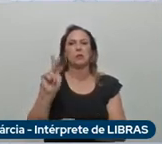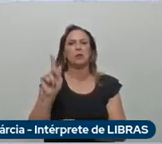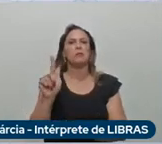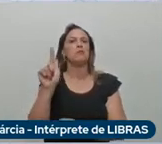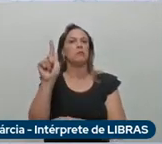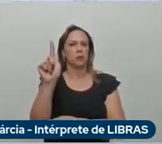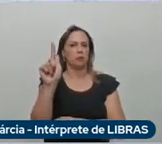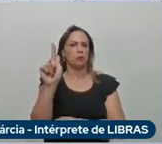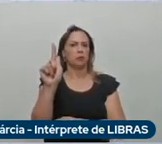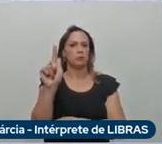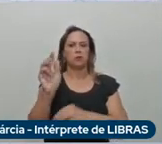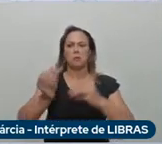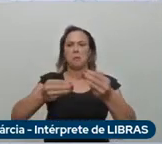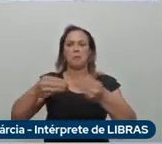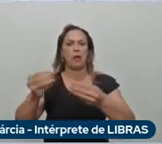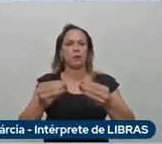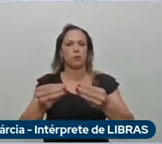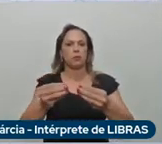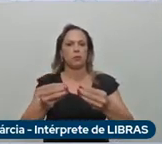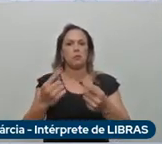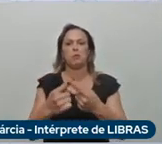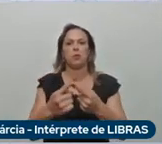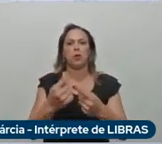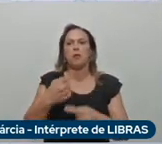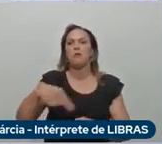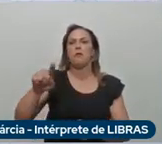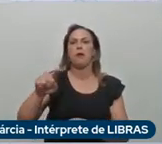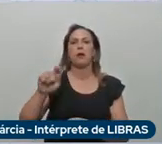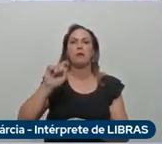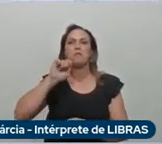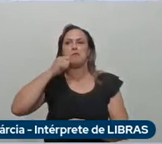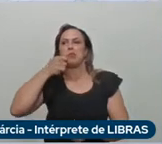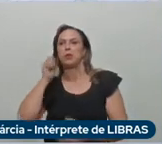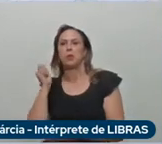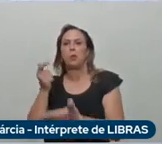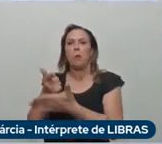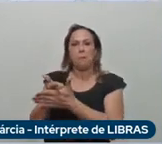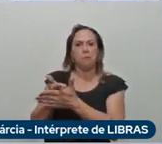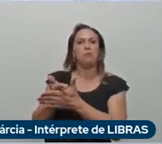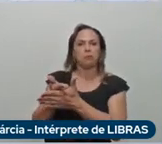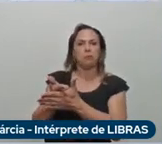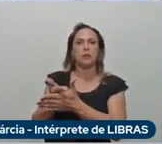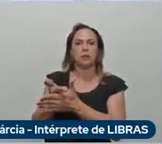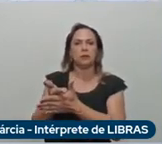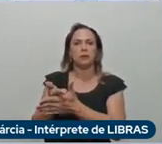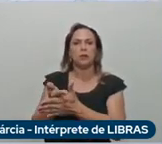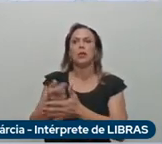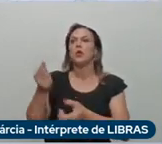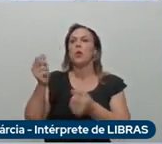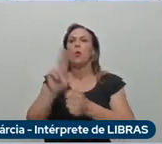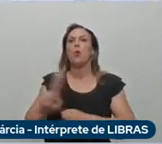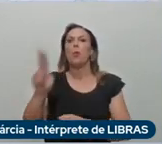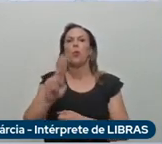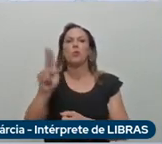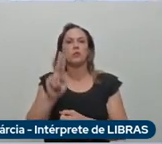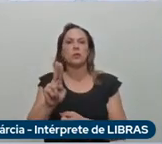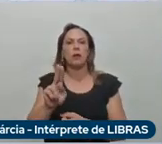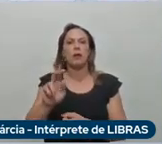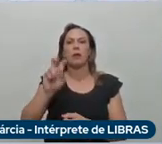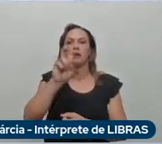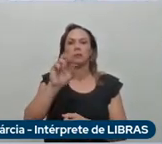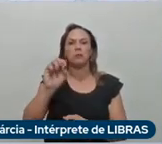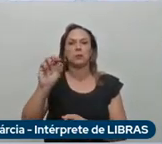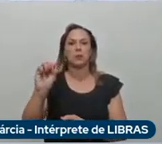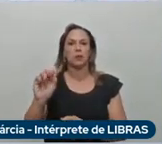comprar 200 gramas de pão e deslocar uma tonelada e meia de aço e plástico. E eu fiquei com aquilo na cabeça. Ou seja,